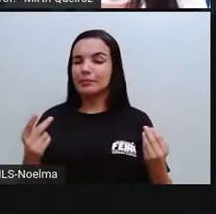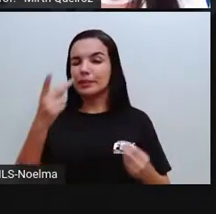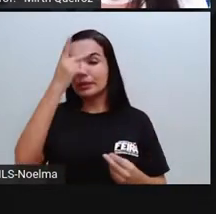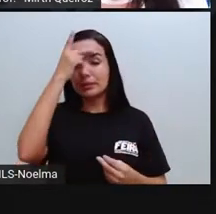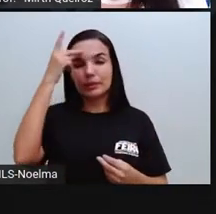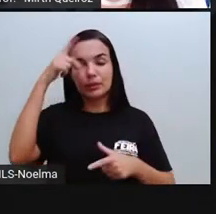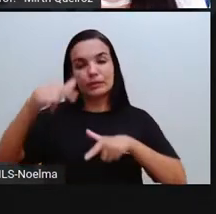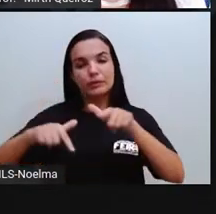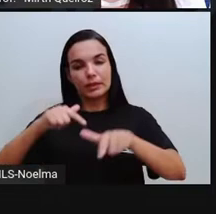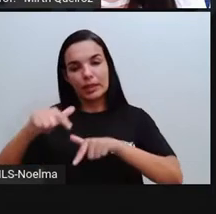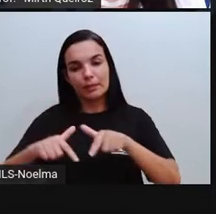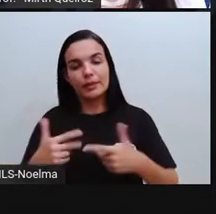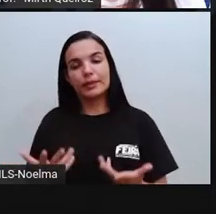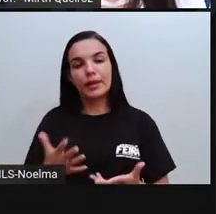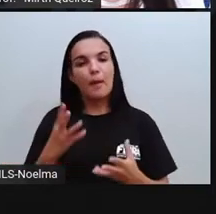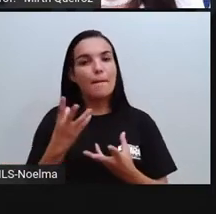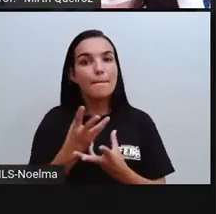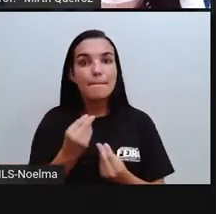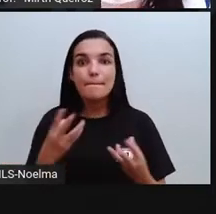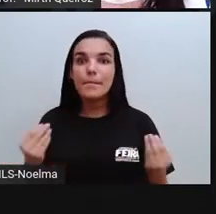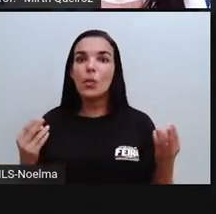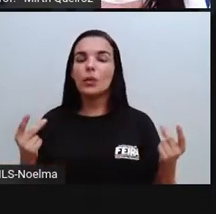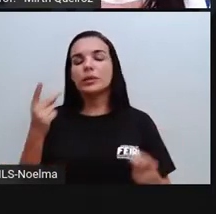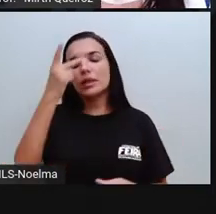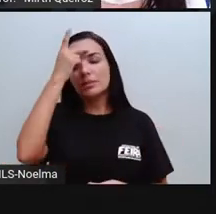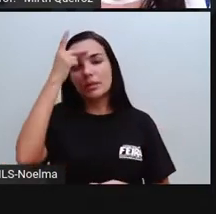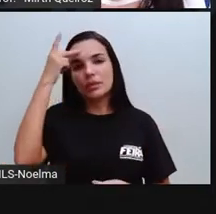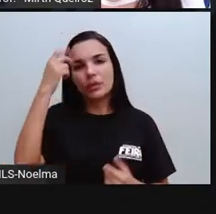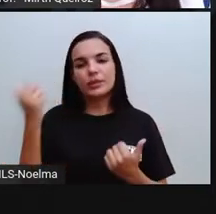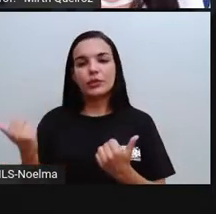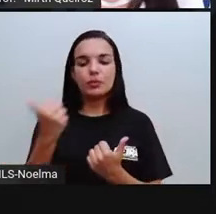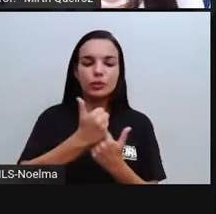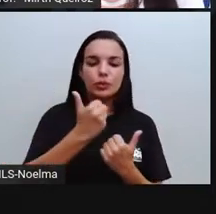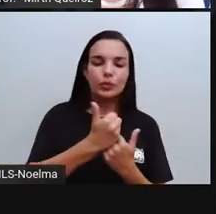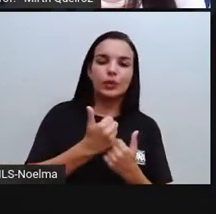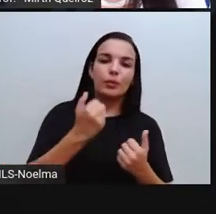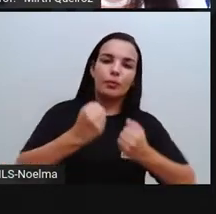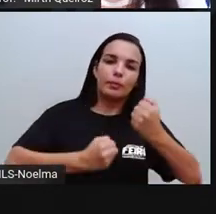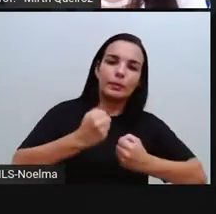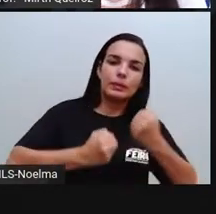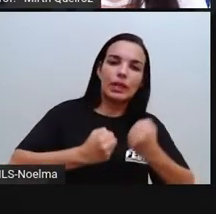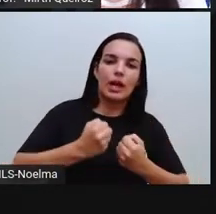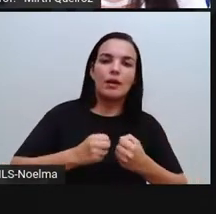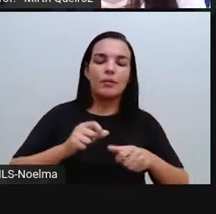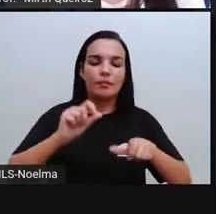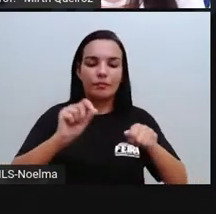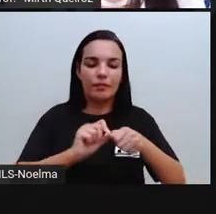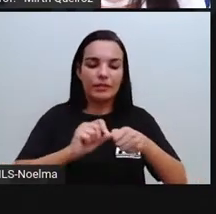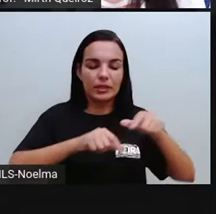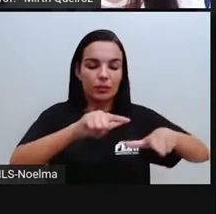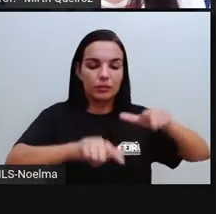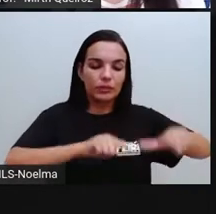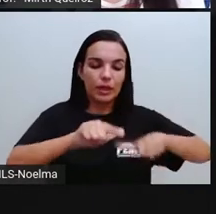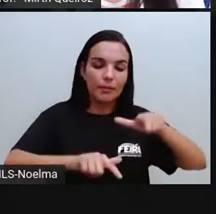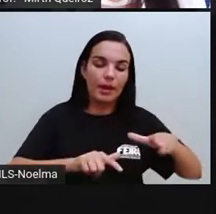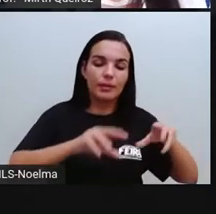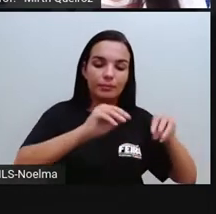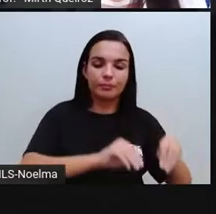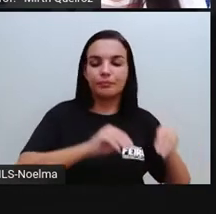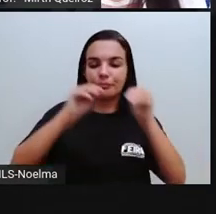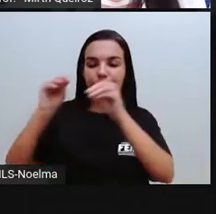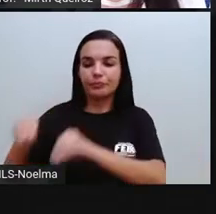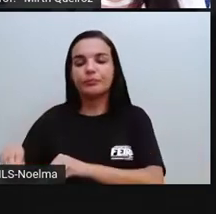ou até centenas, a depender aí do local, né? Desenvolvimento ali de trabalho de homens aí